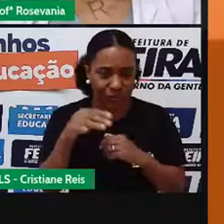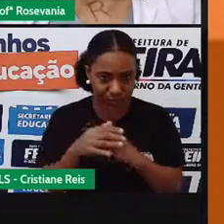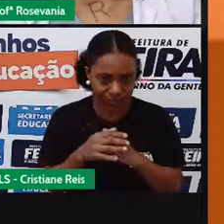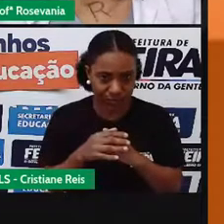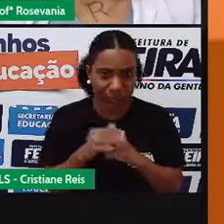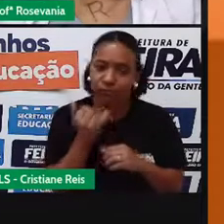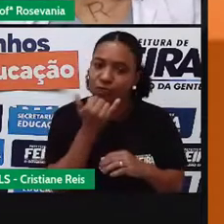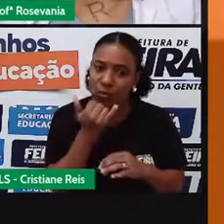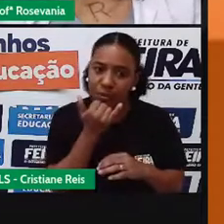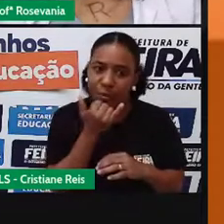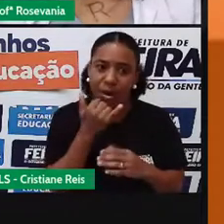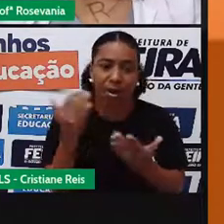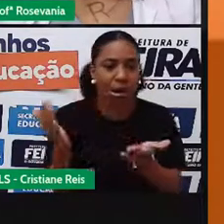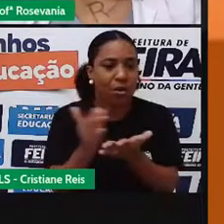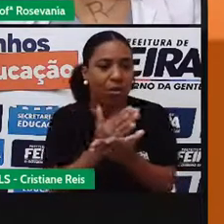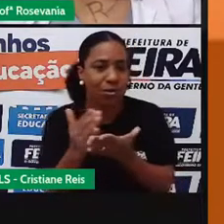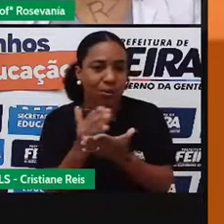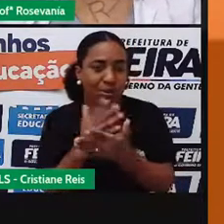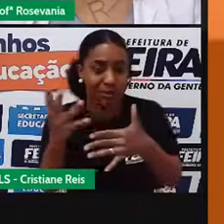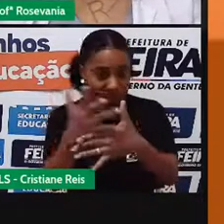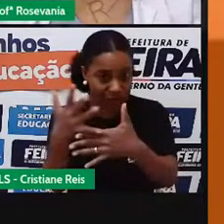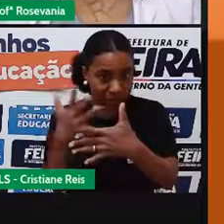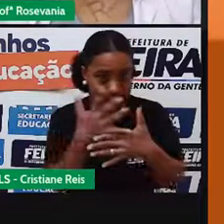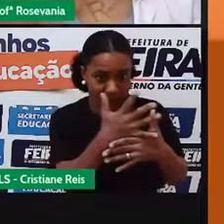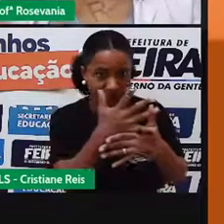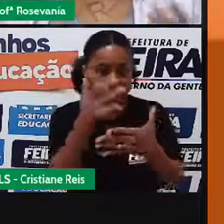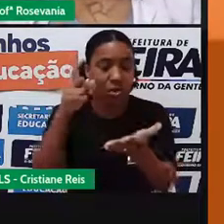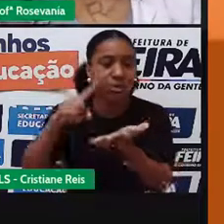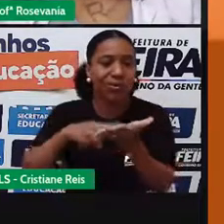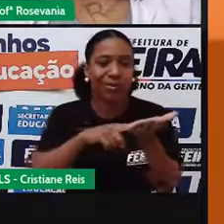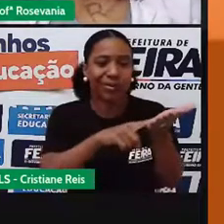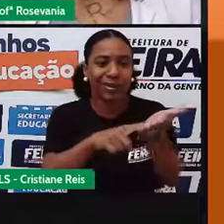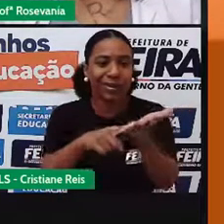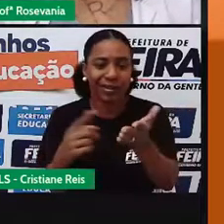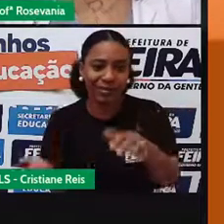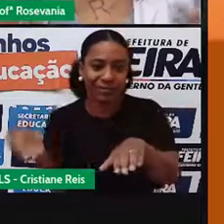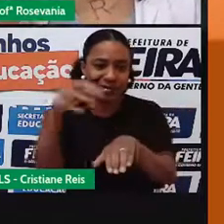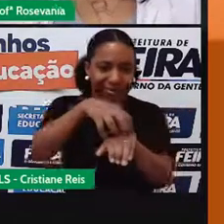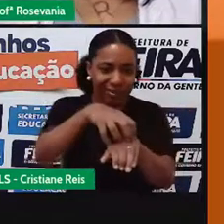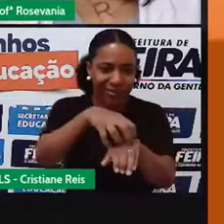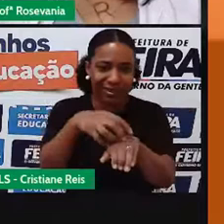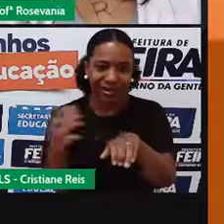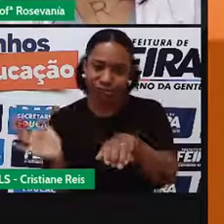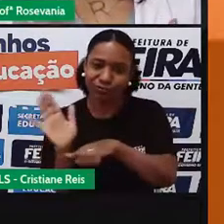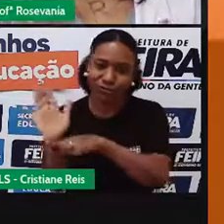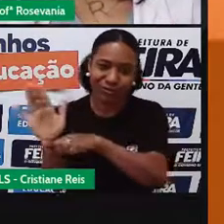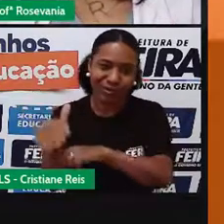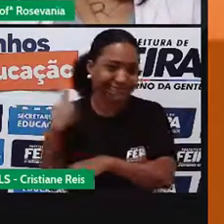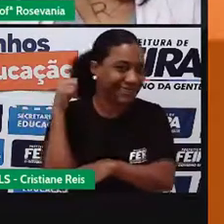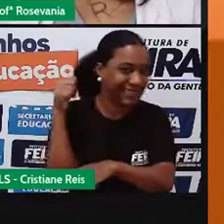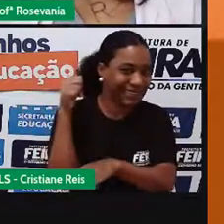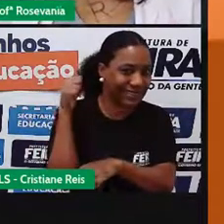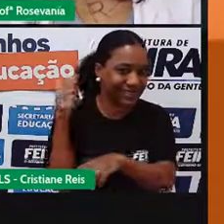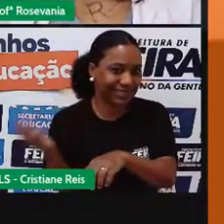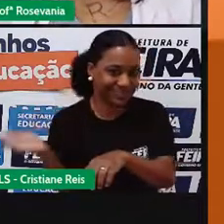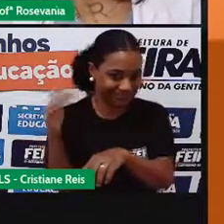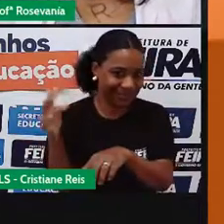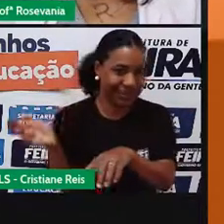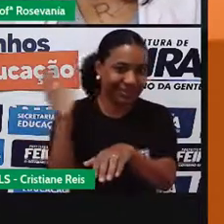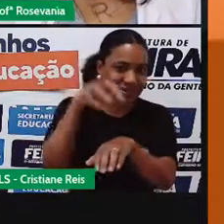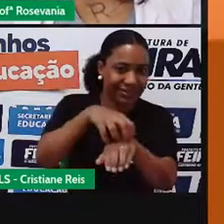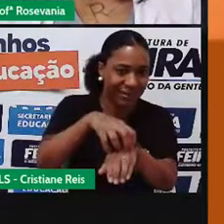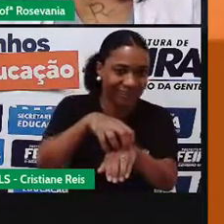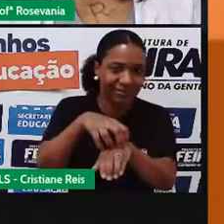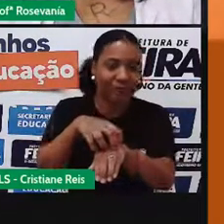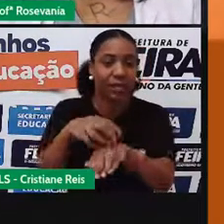desculpa, o compartilhamento, algumas cidades já tem isso, né, que tem aquela carona solidária, embora hoje até está um pouquinho desestimulado por conta,